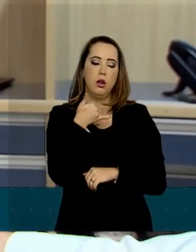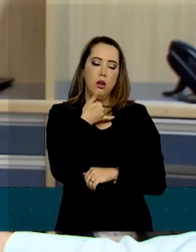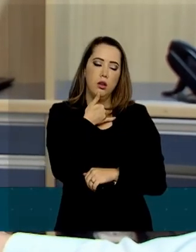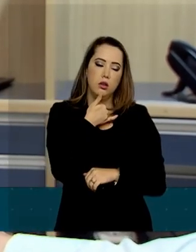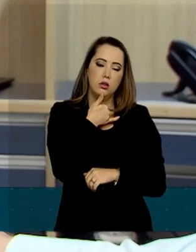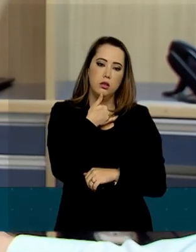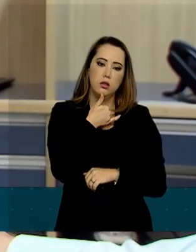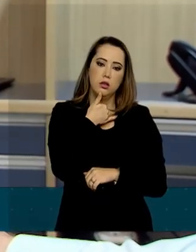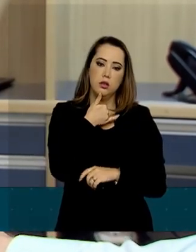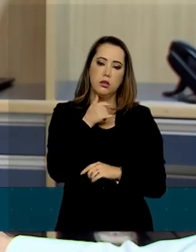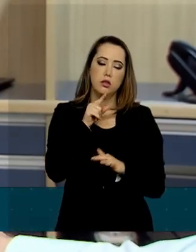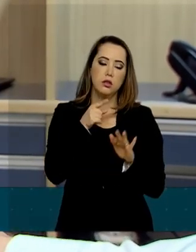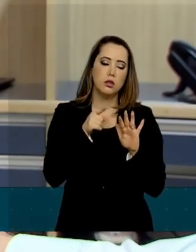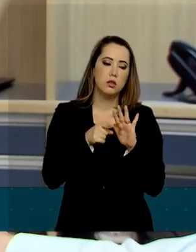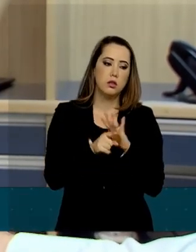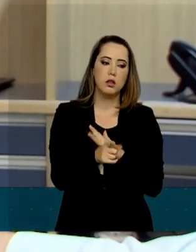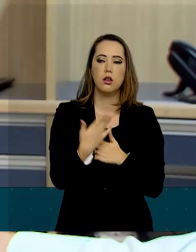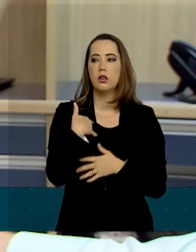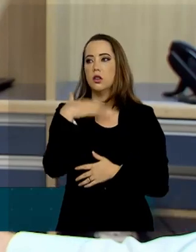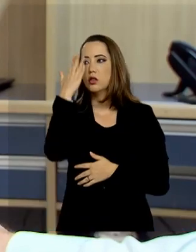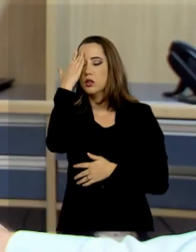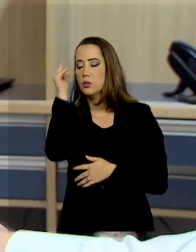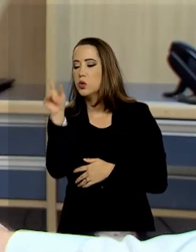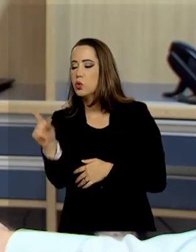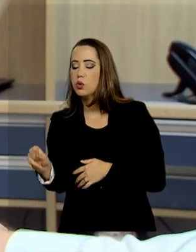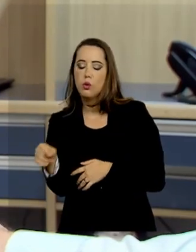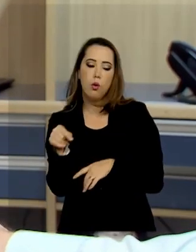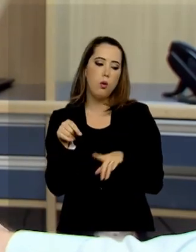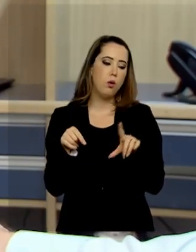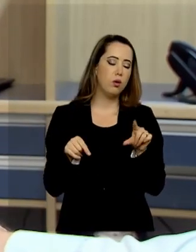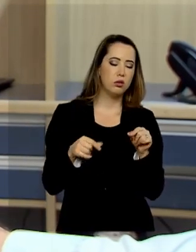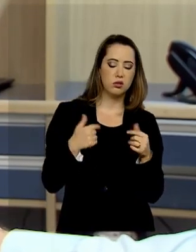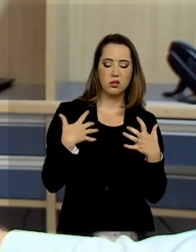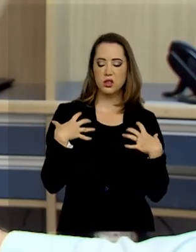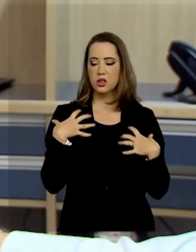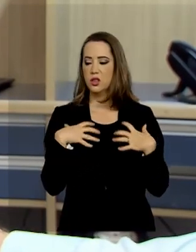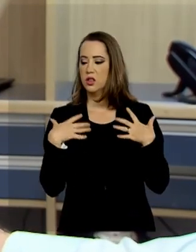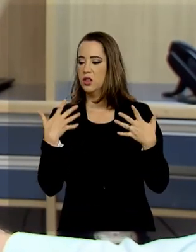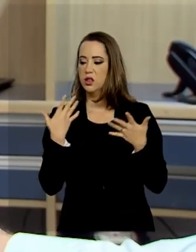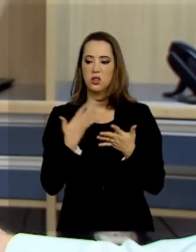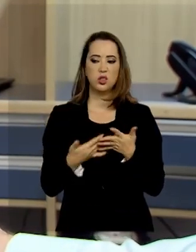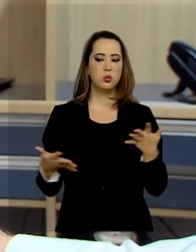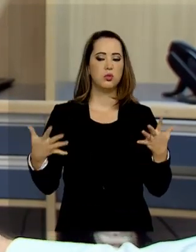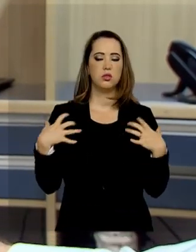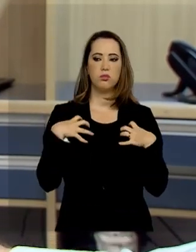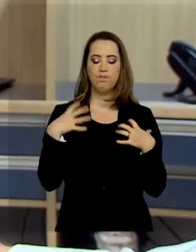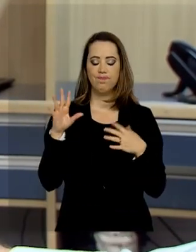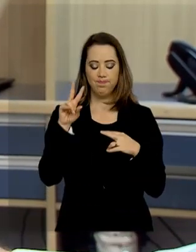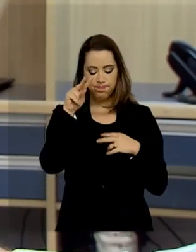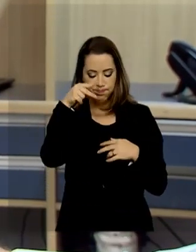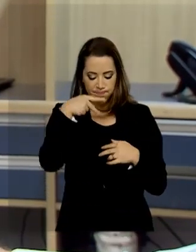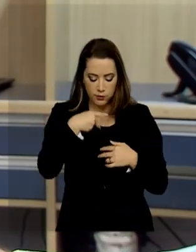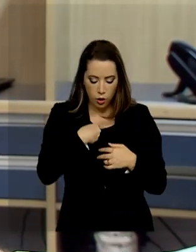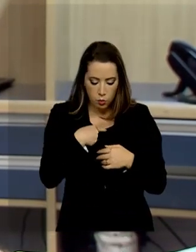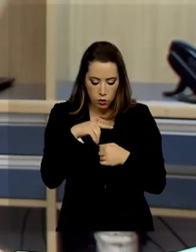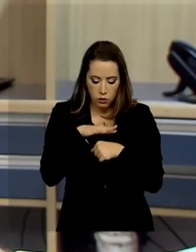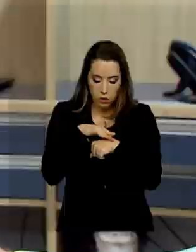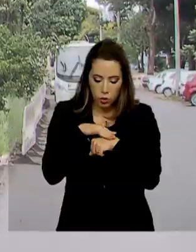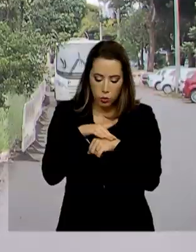sem saber tomar decisões, estava um pouco perdida e me vi doente mesmo, me vi com